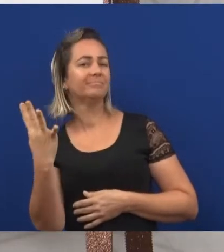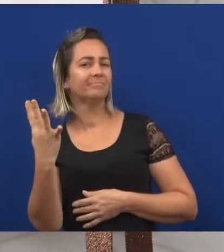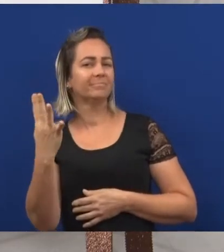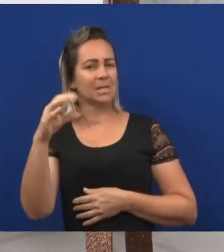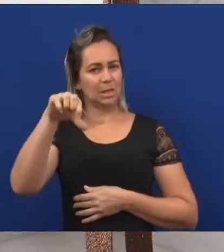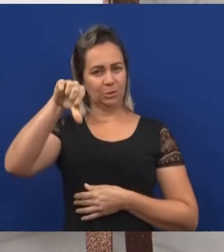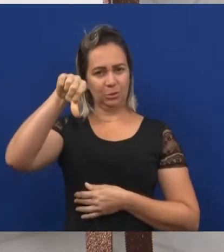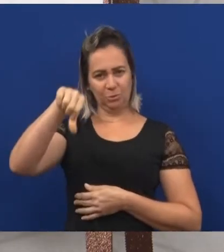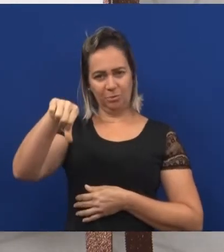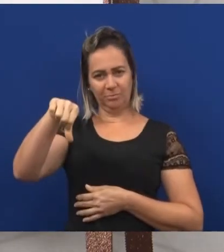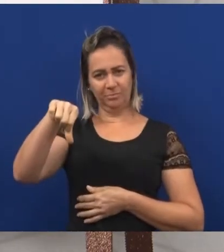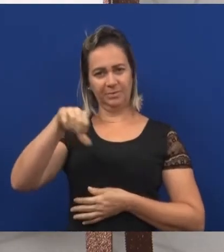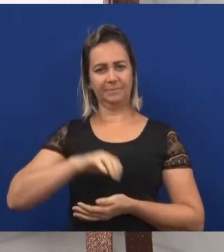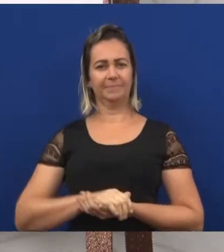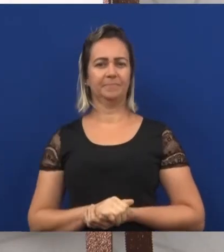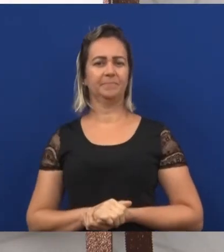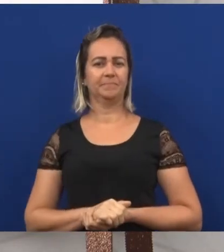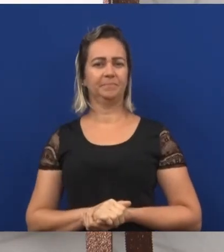Nove